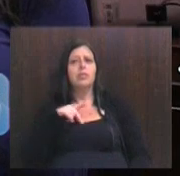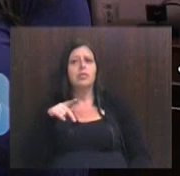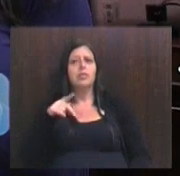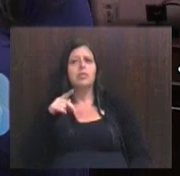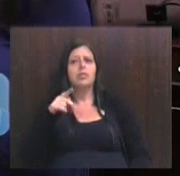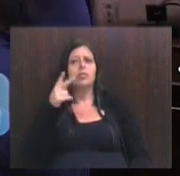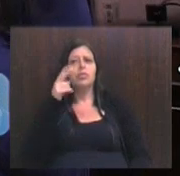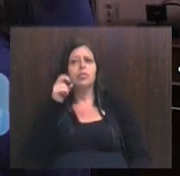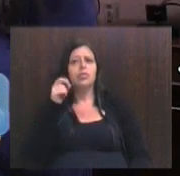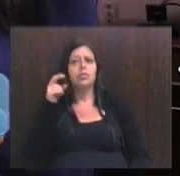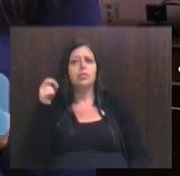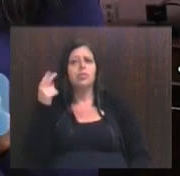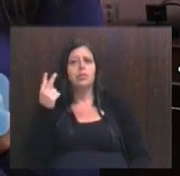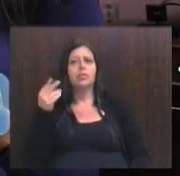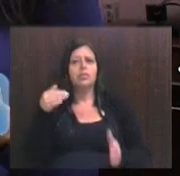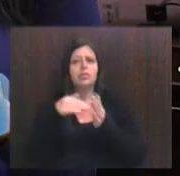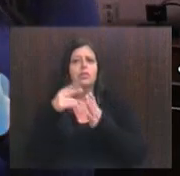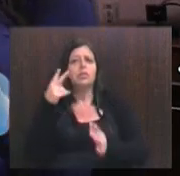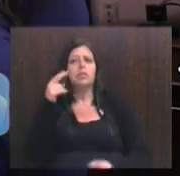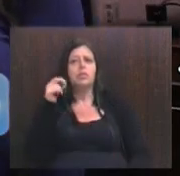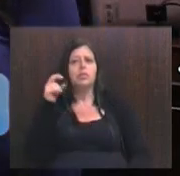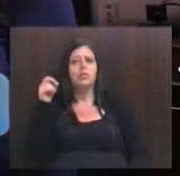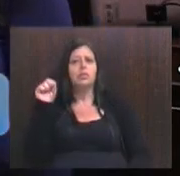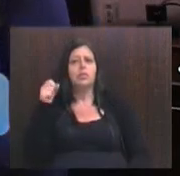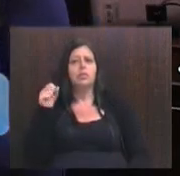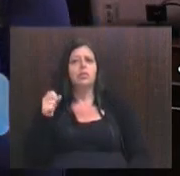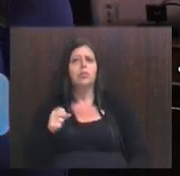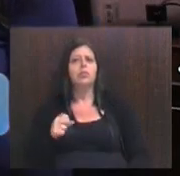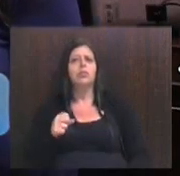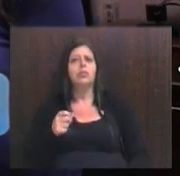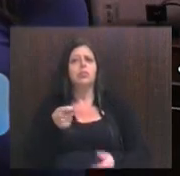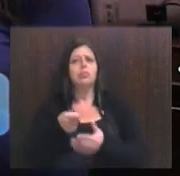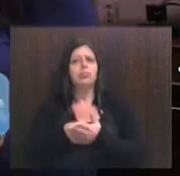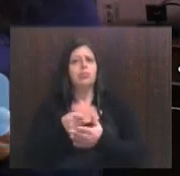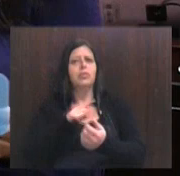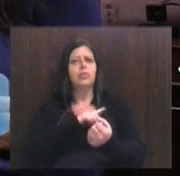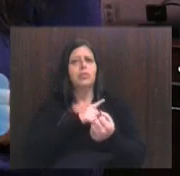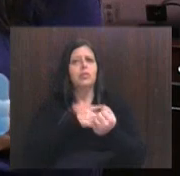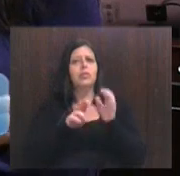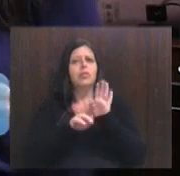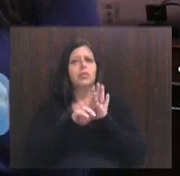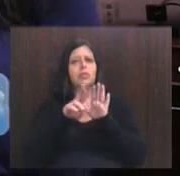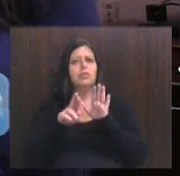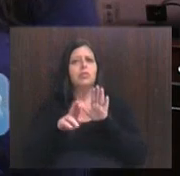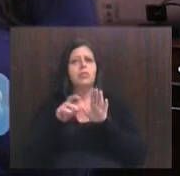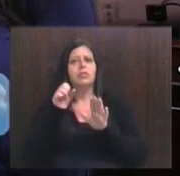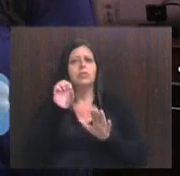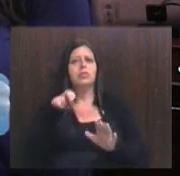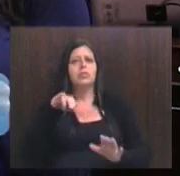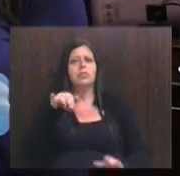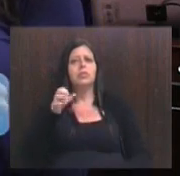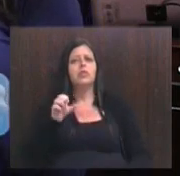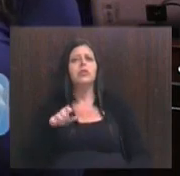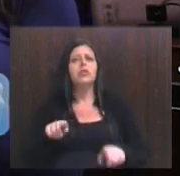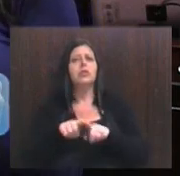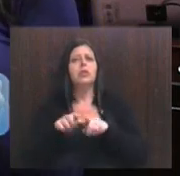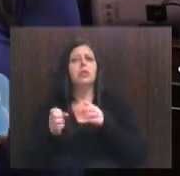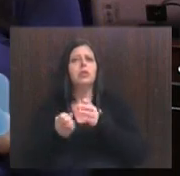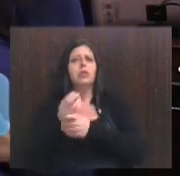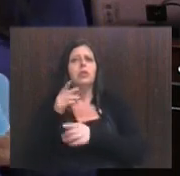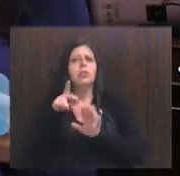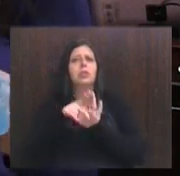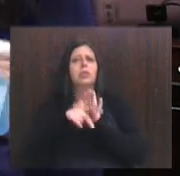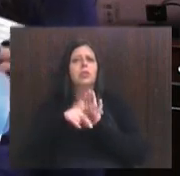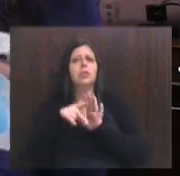de 2002 a 2008, atuando no fortalecimento da representatividade do Senge e na implantação do